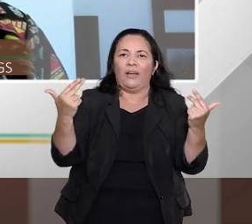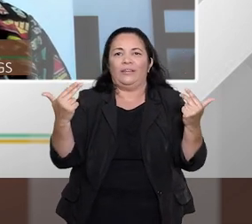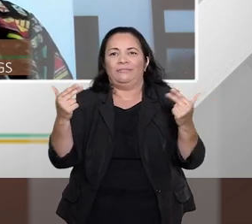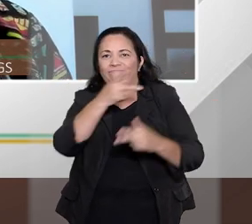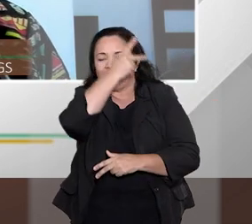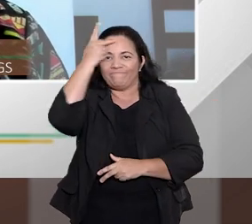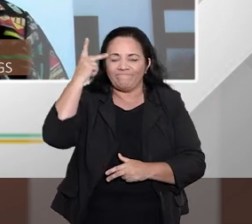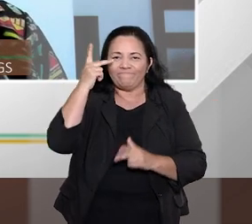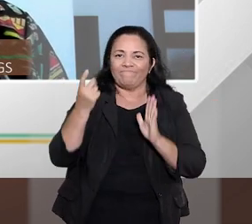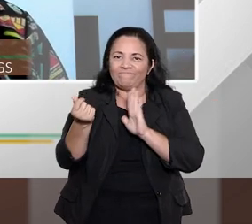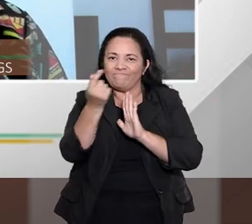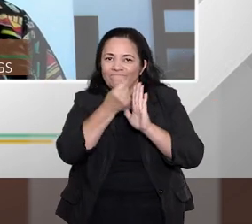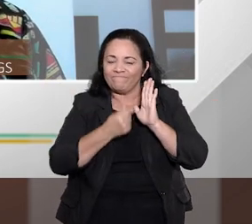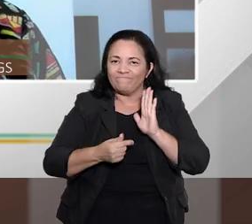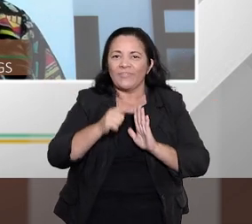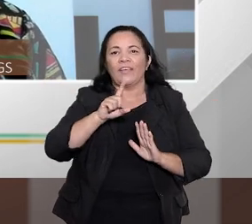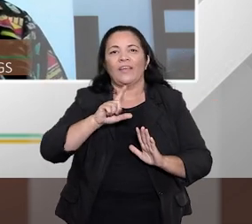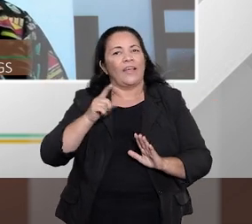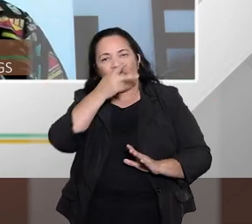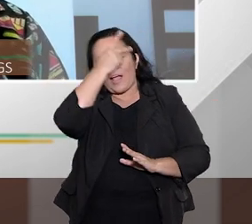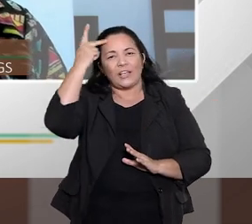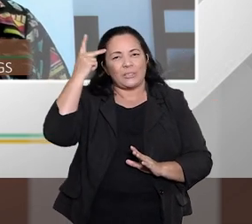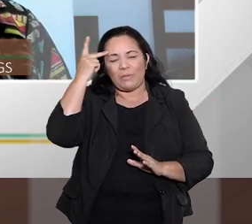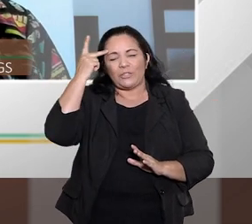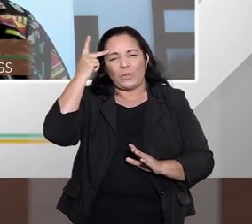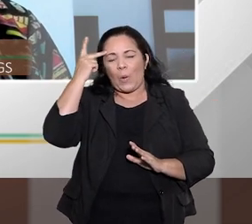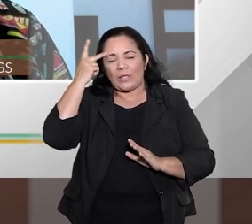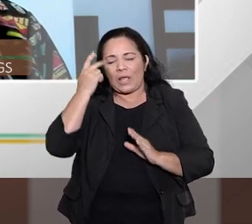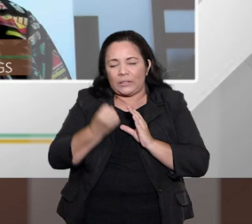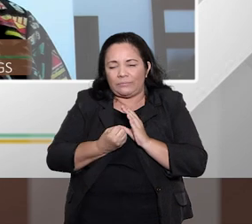ativas, as pessoas têm que se endividar.